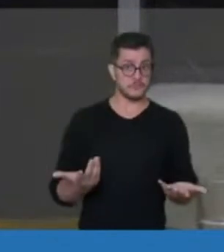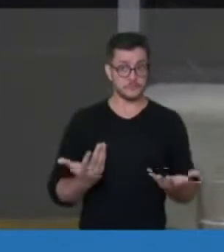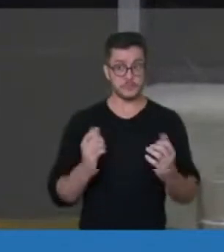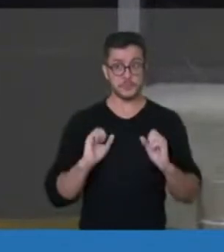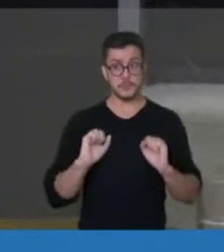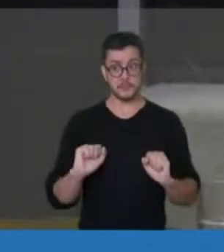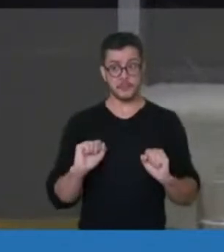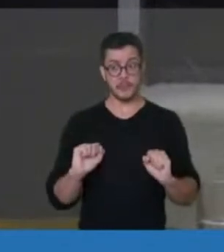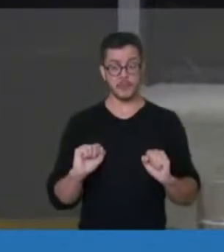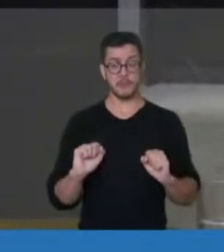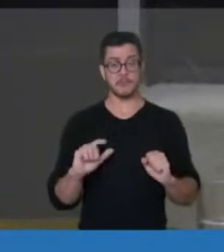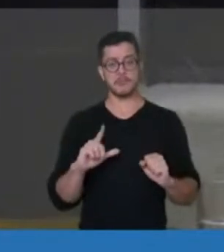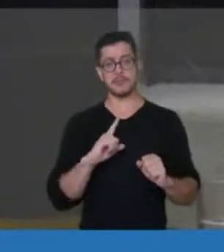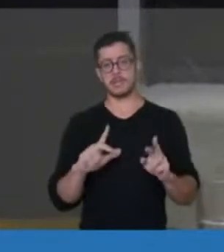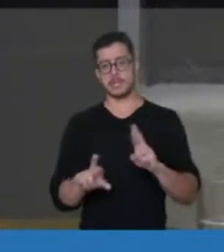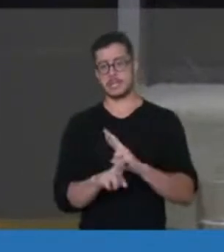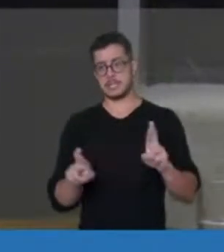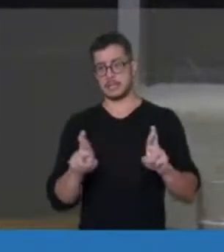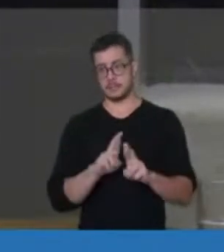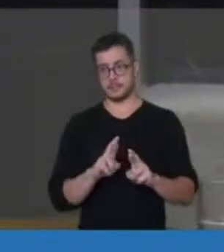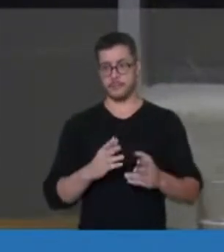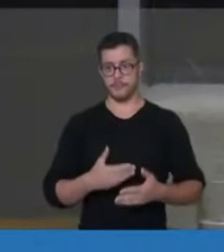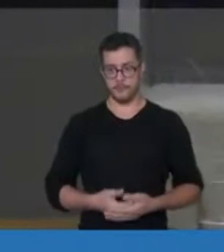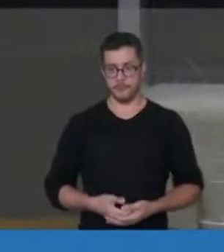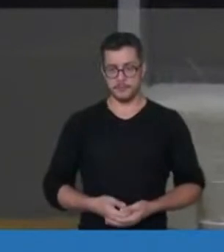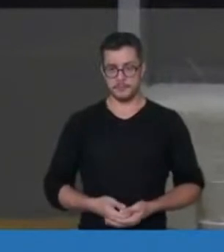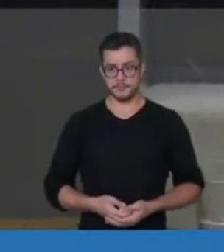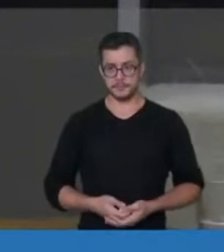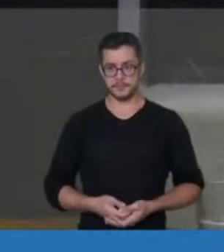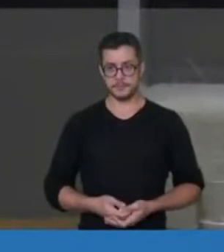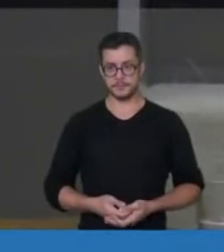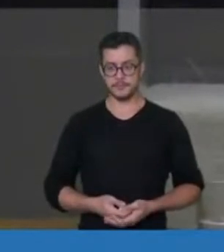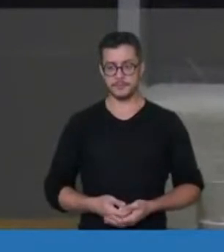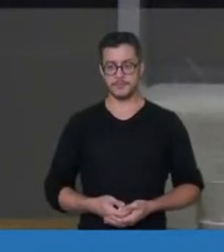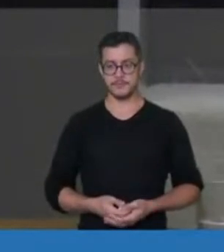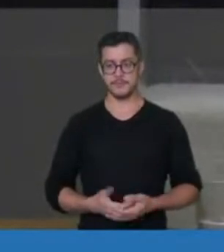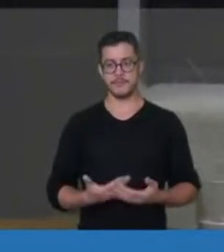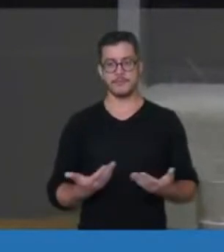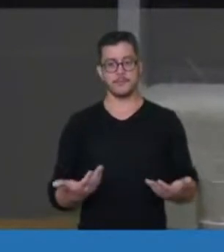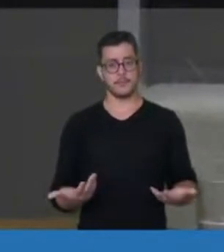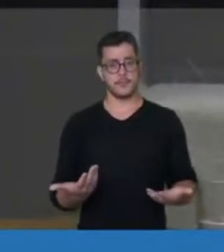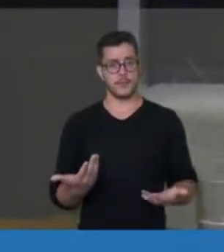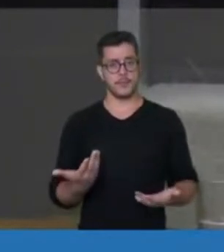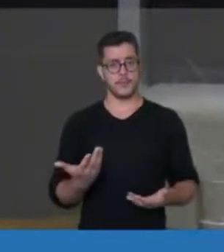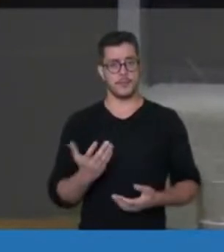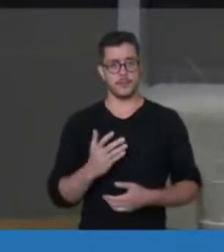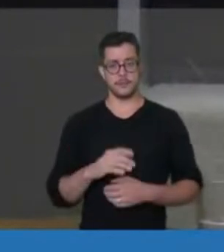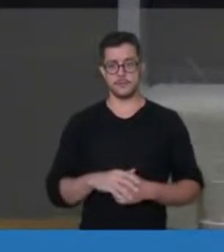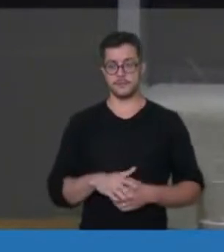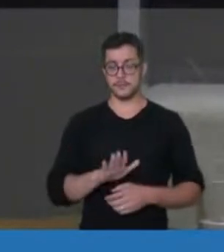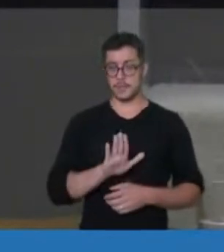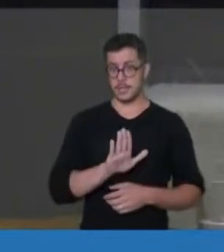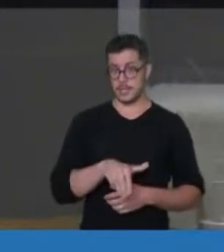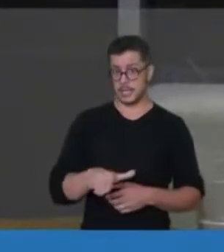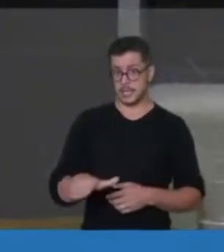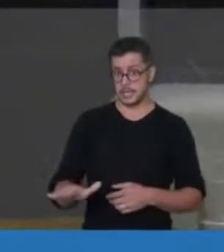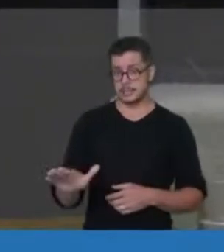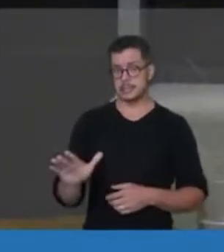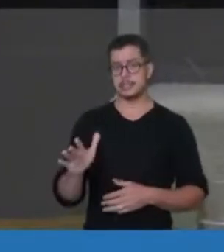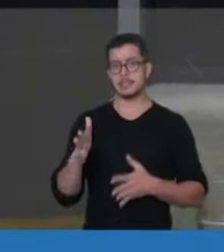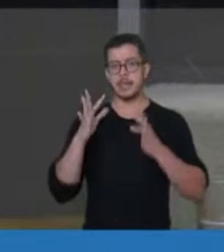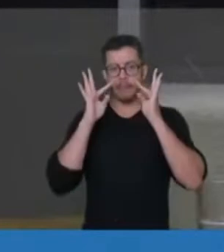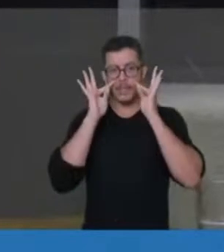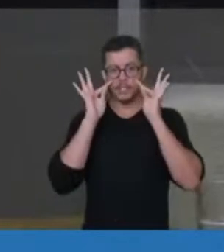pode ser violento contra outro ser humano. Esta criança, ao conviver e ao